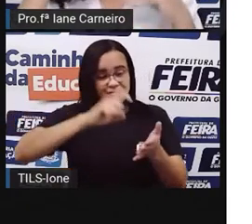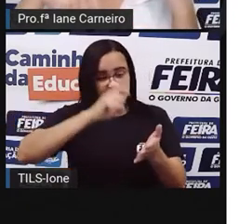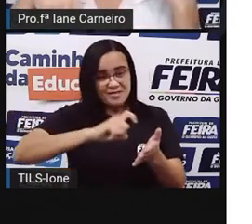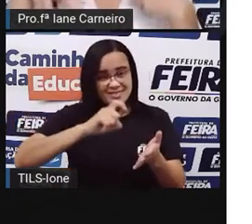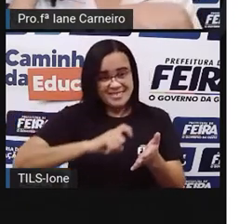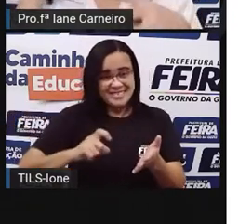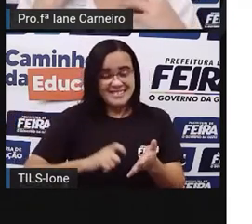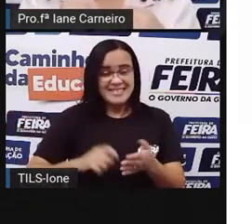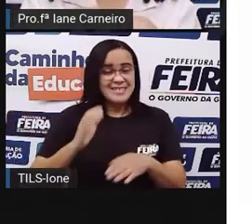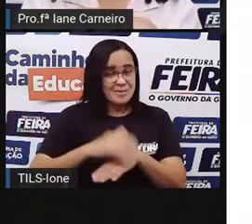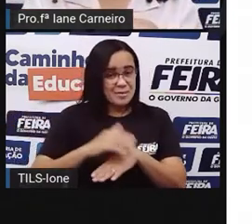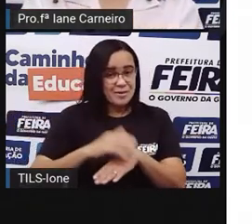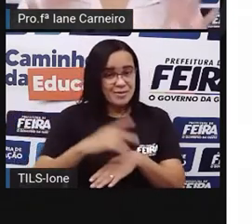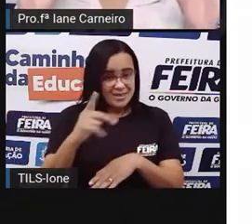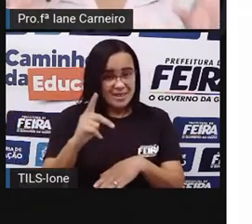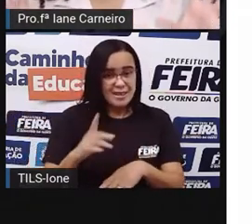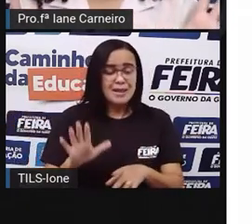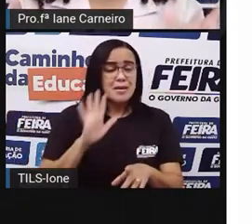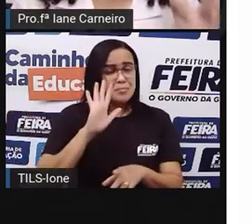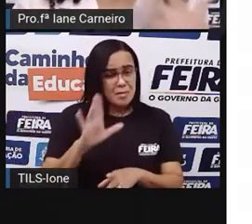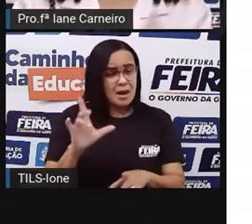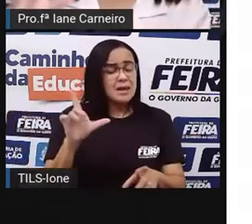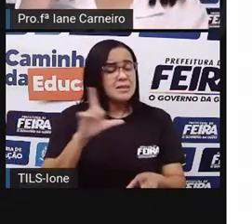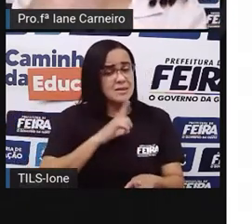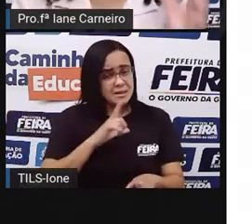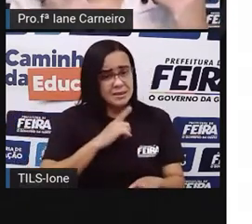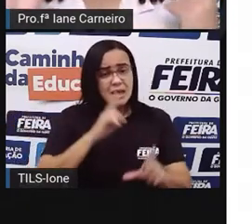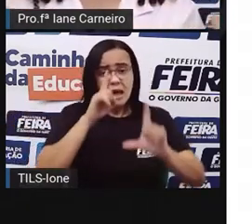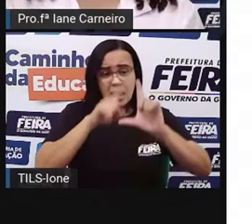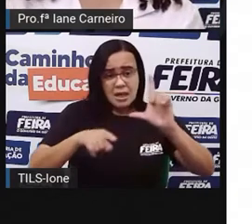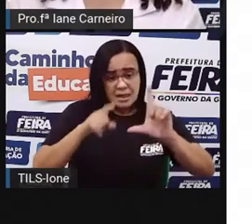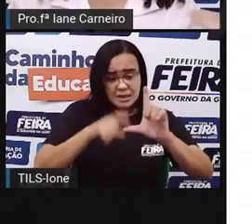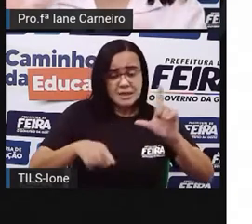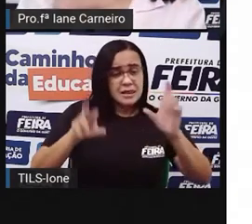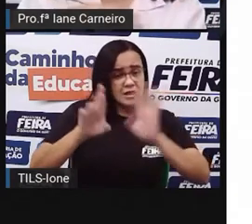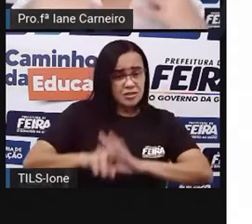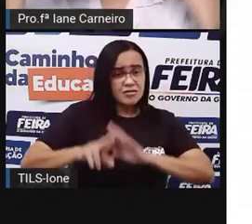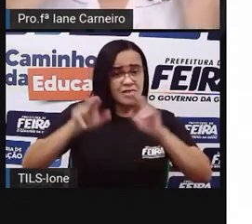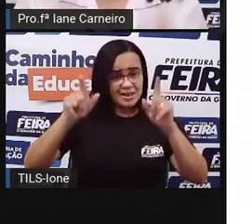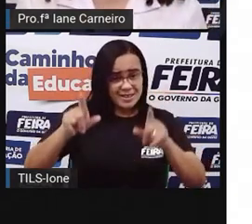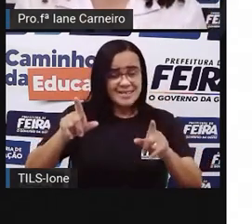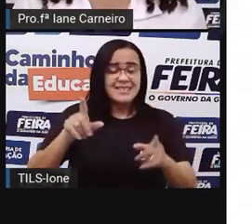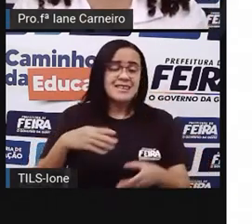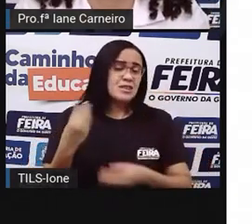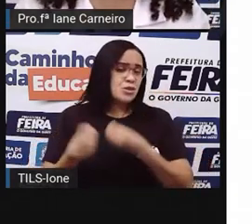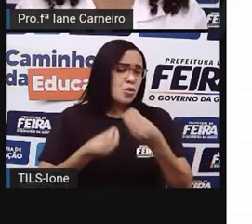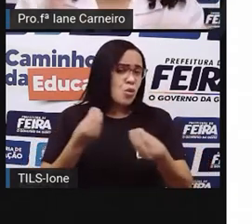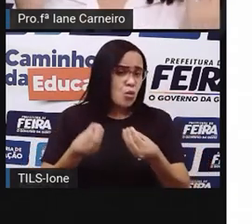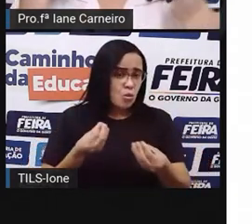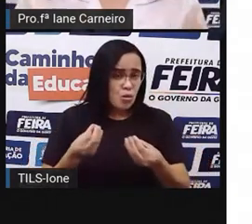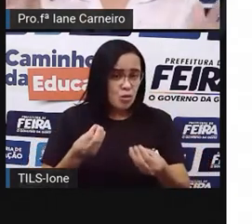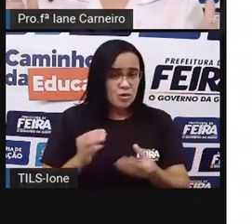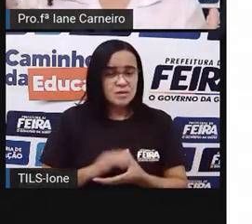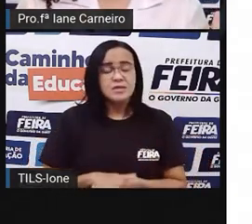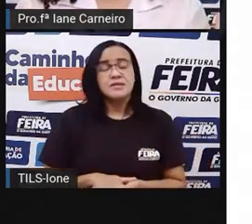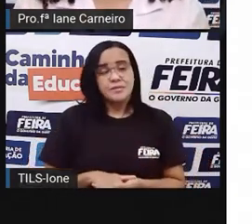eles usavam as letras diferentes. Mas essa arte de fazer letras diferentes, Traçados de letras diferentes, não surgiu agora,